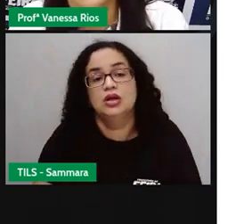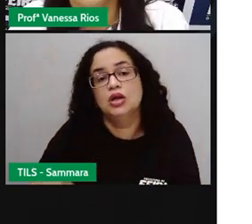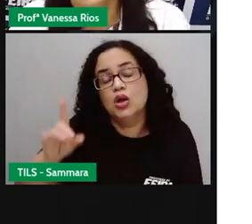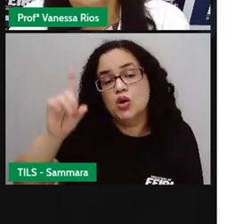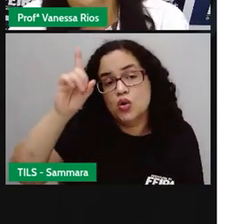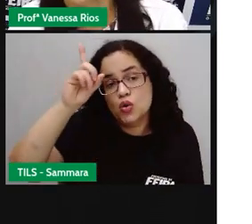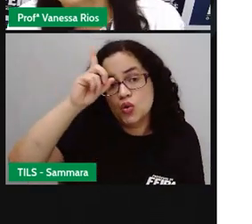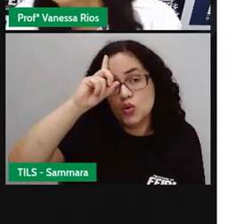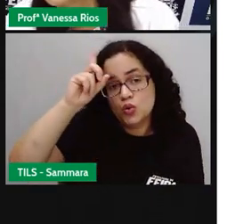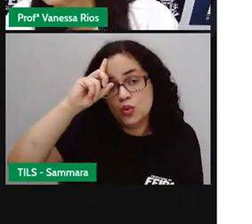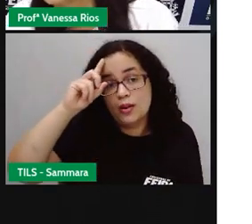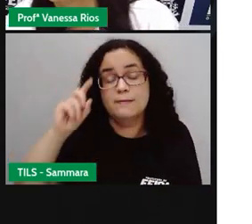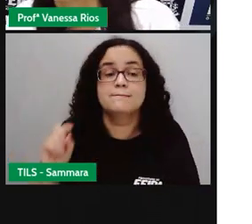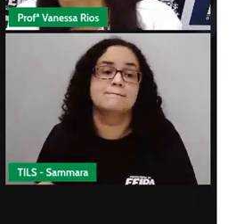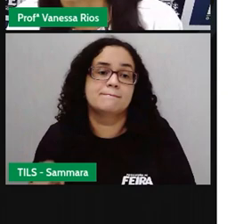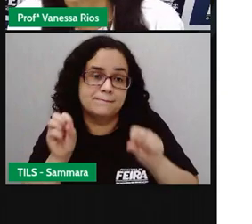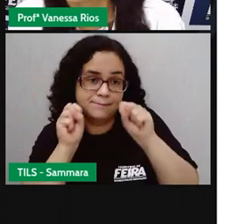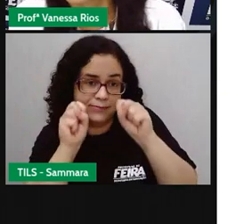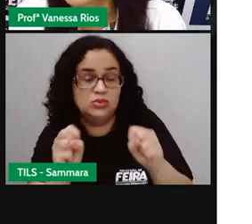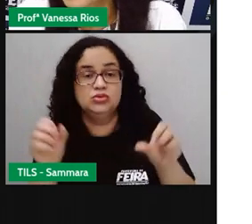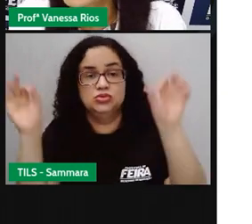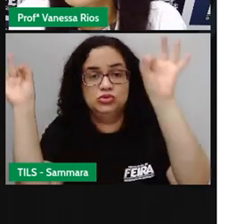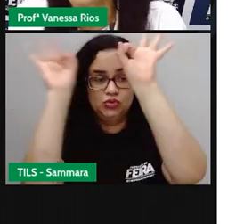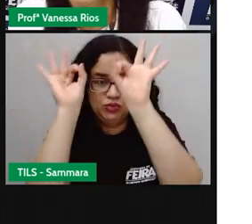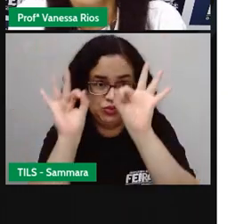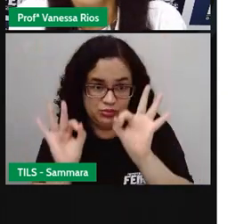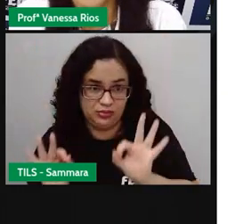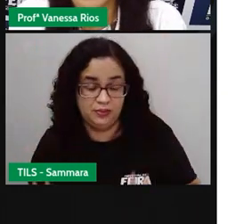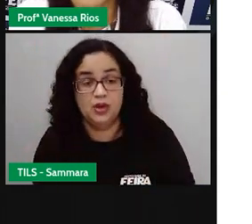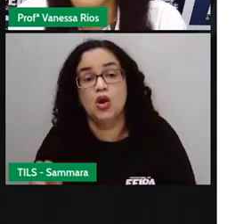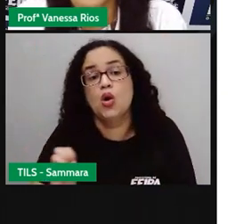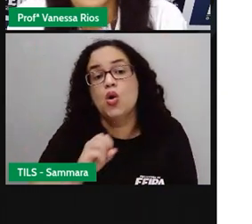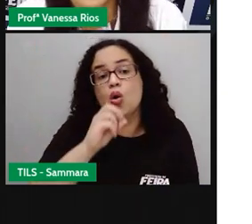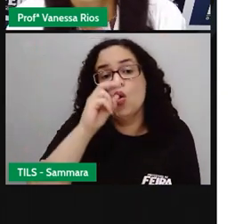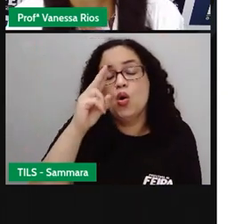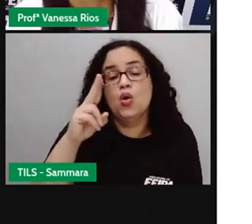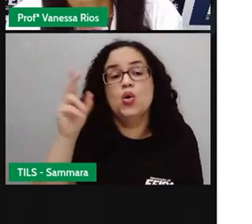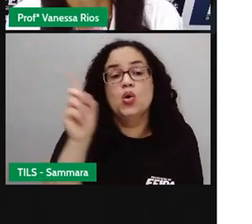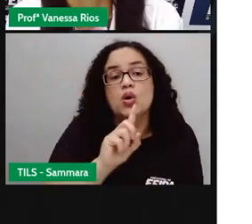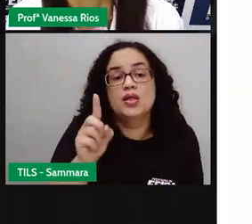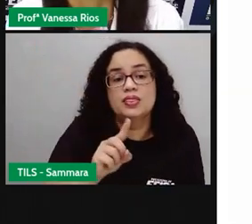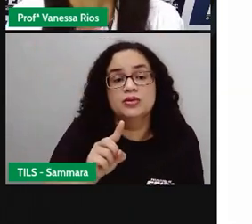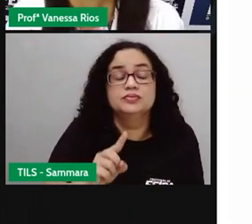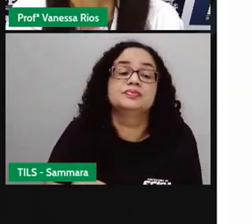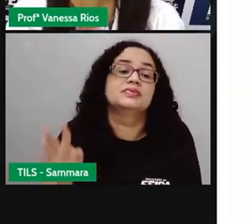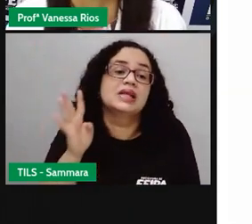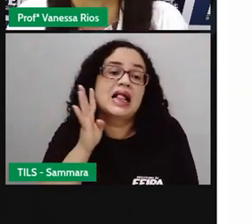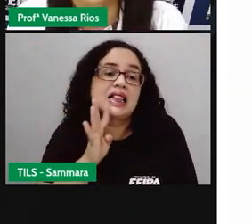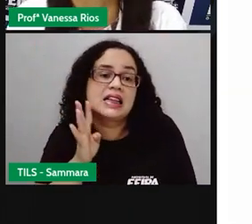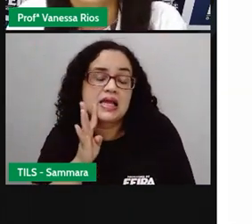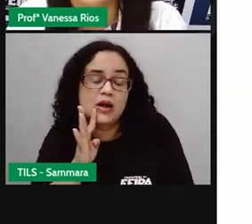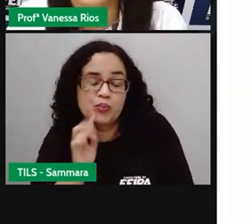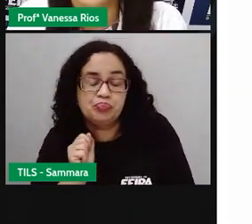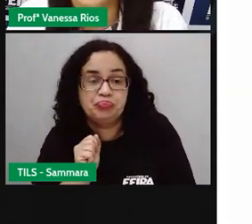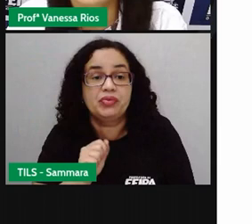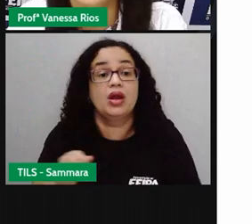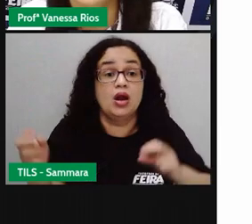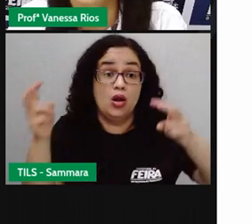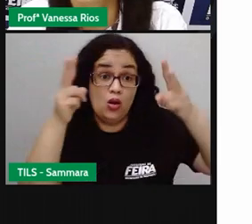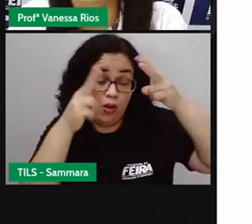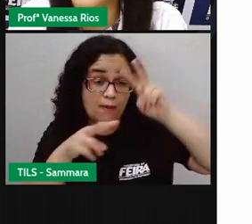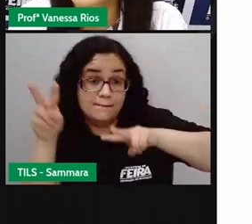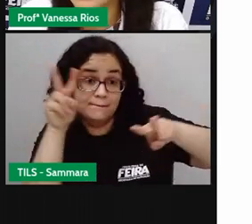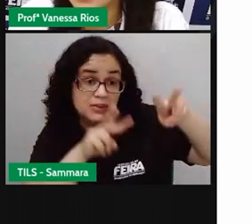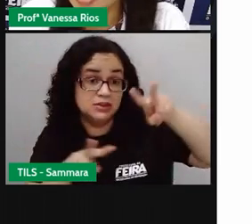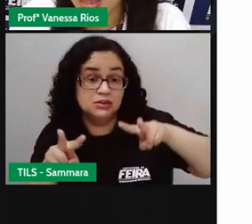E aí você pode expor, planejando isso ou não. É muito interessante observar que as rotinas,